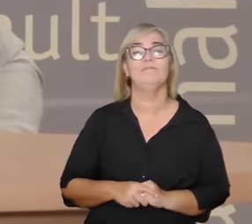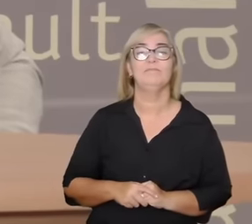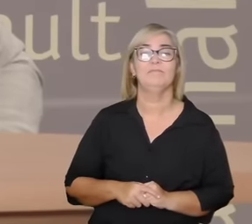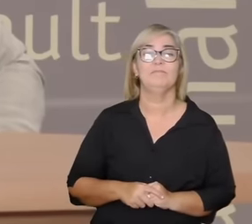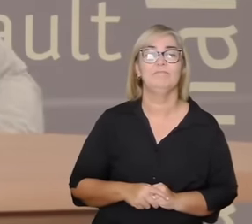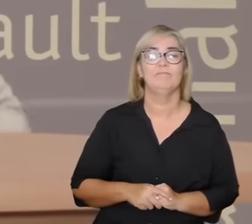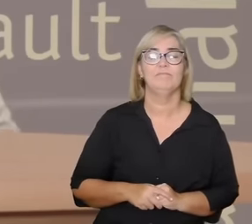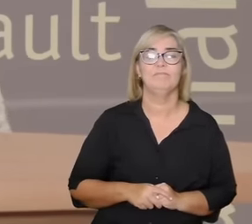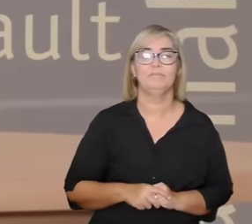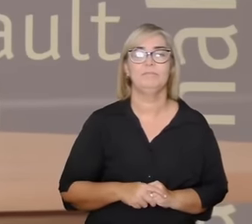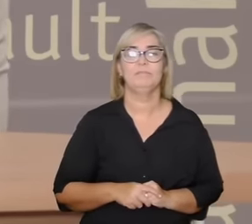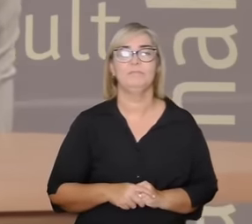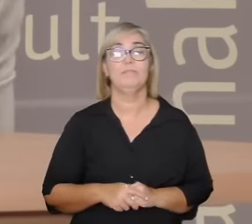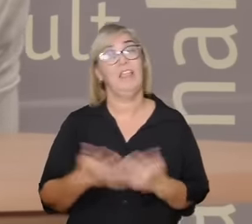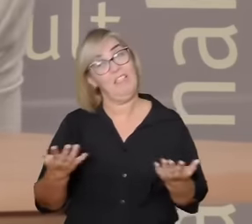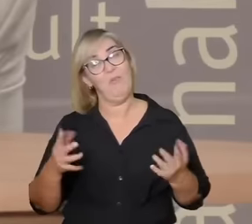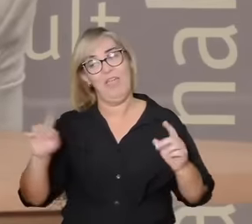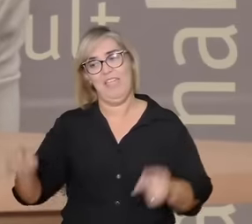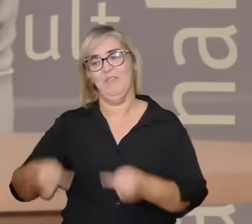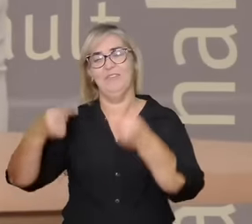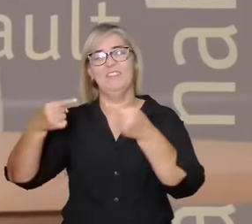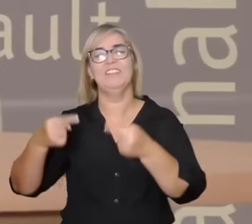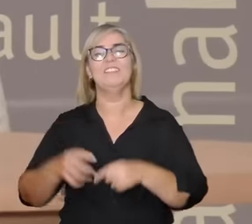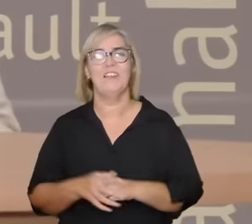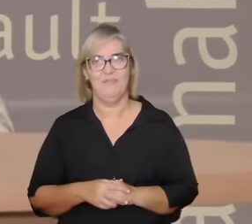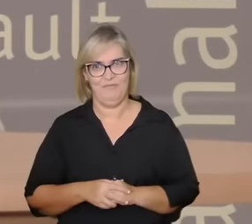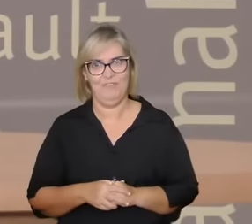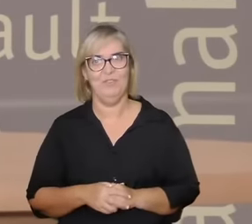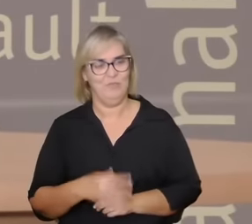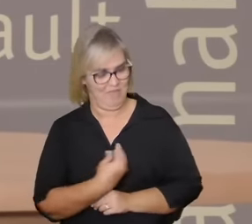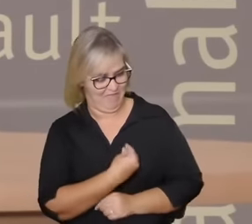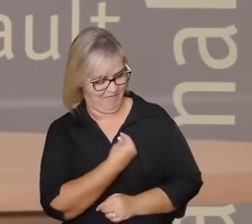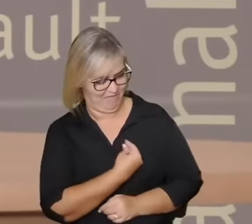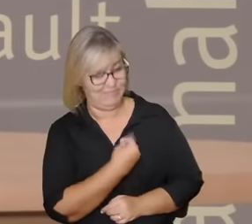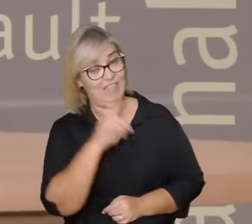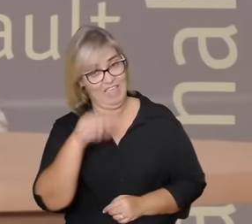então desafios de produzir a própria vida